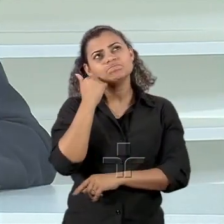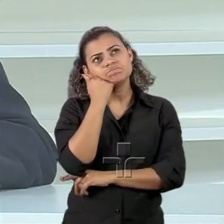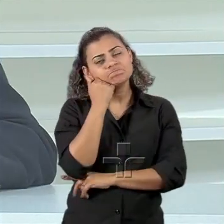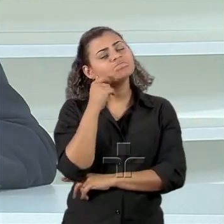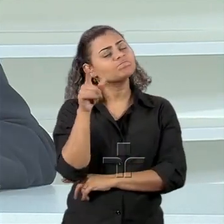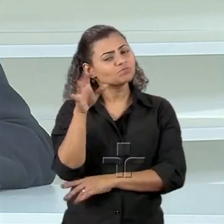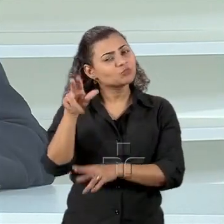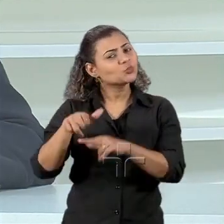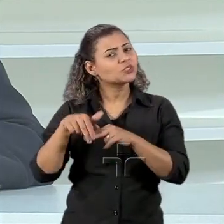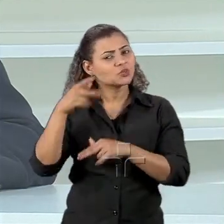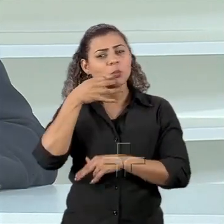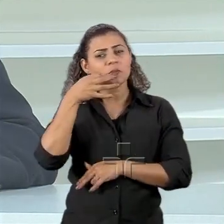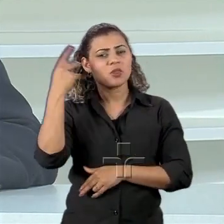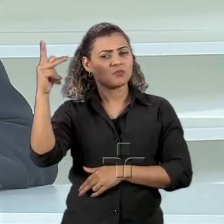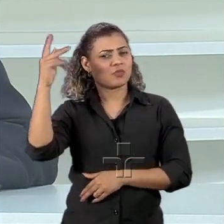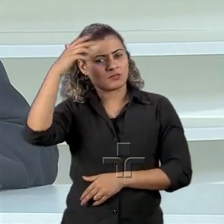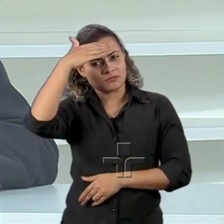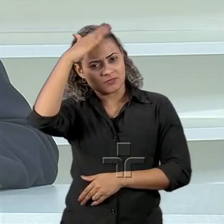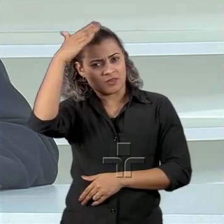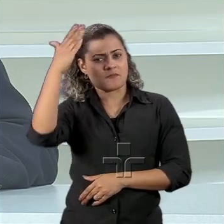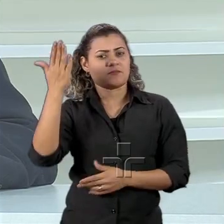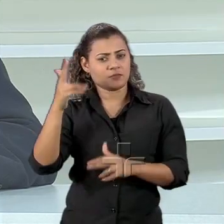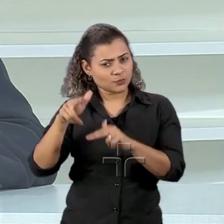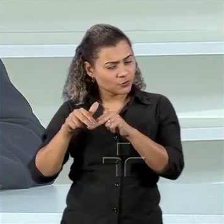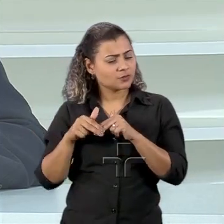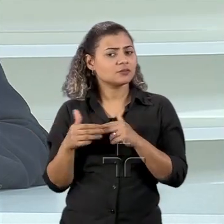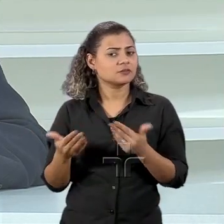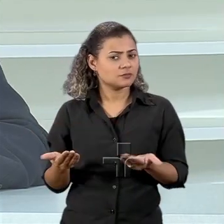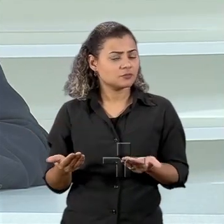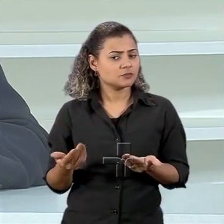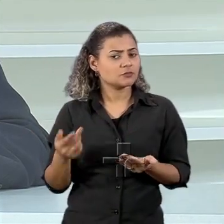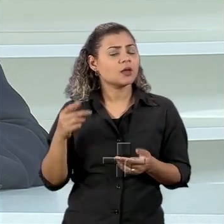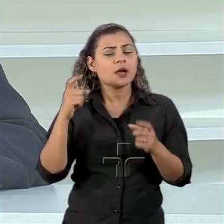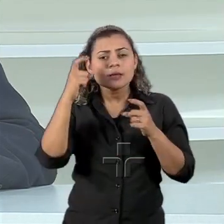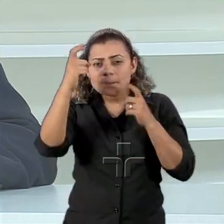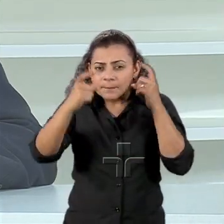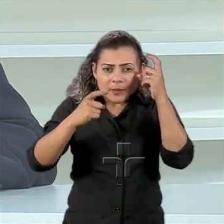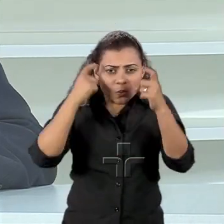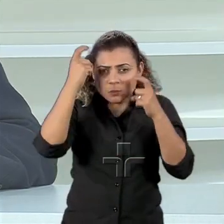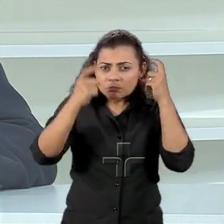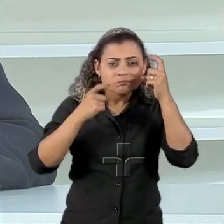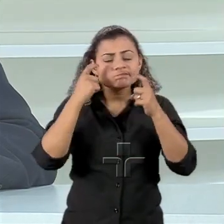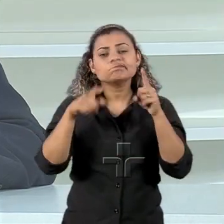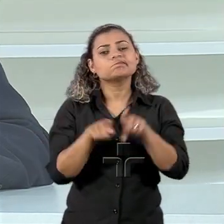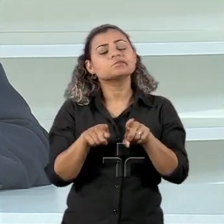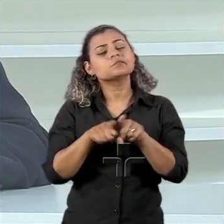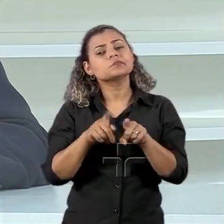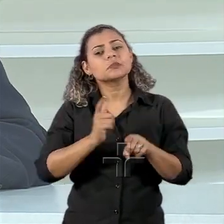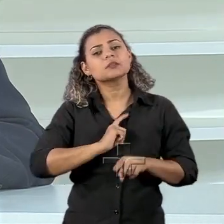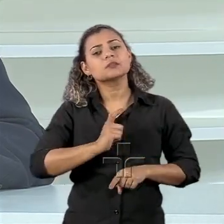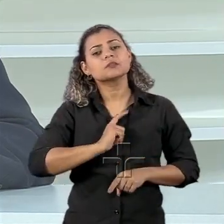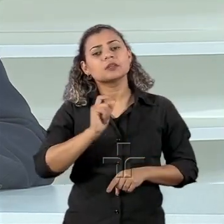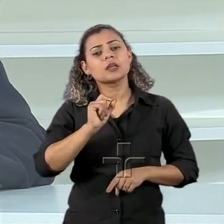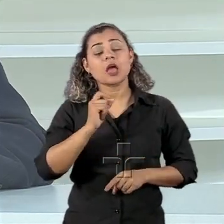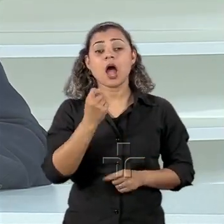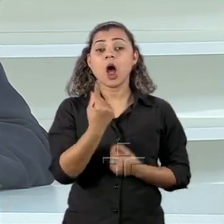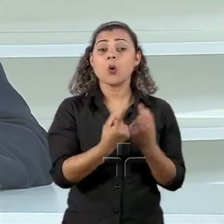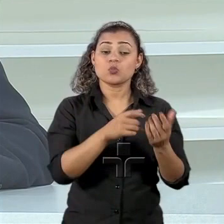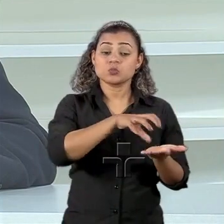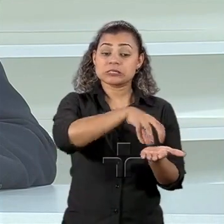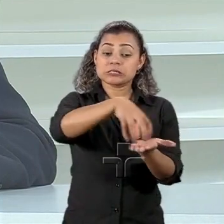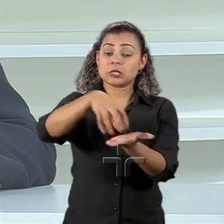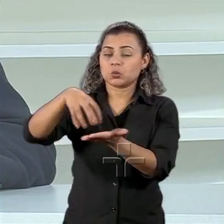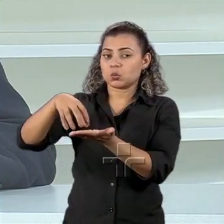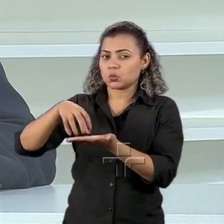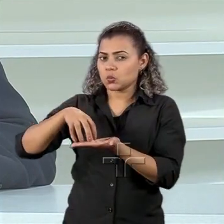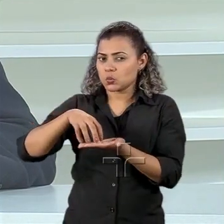estava pensando. E essa preocupação que alguns setores têm aqui, eu